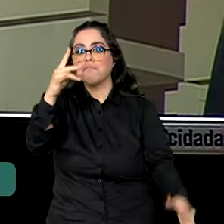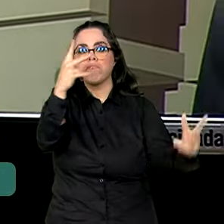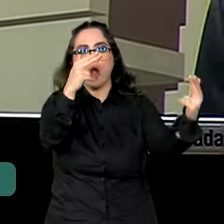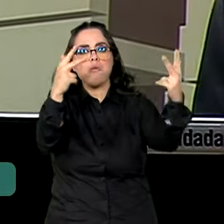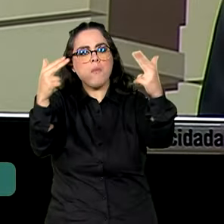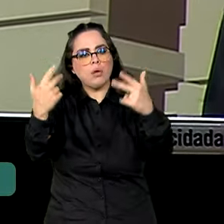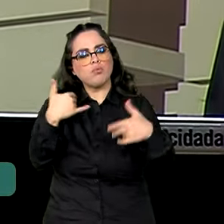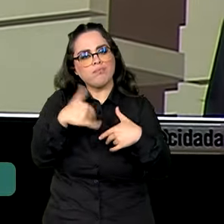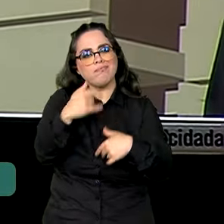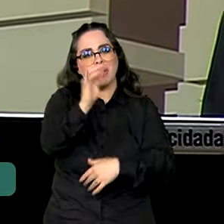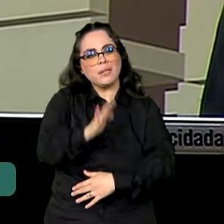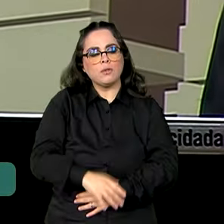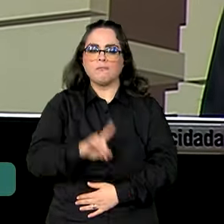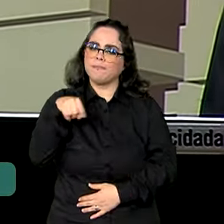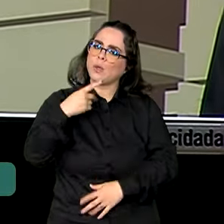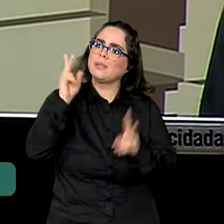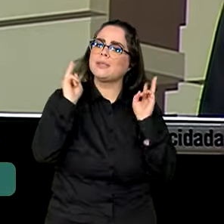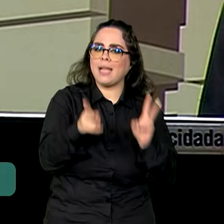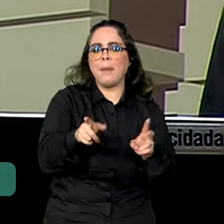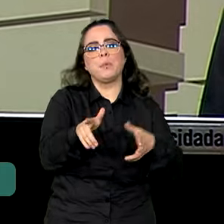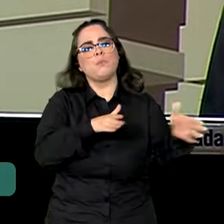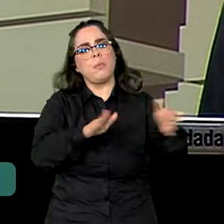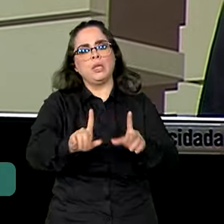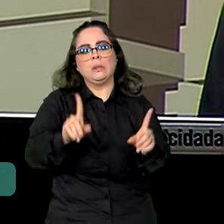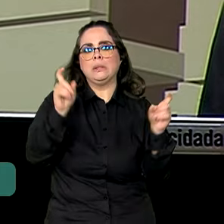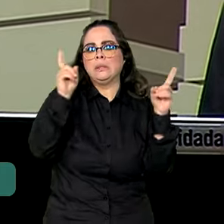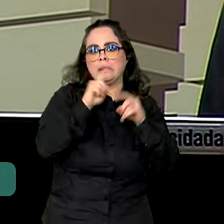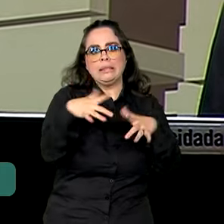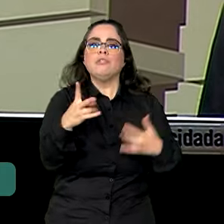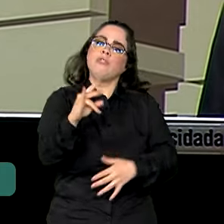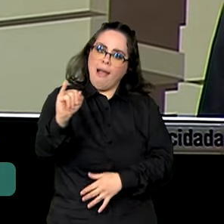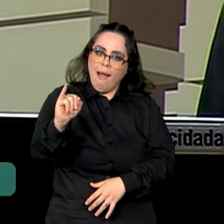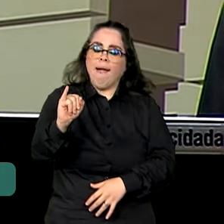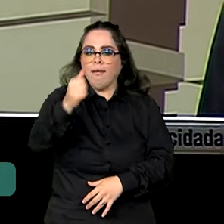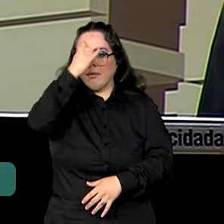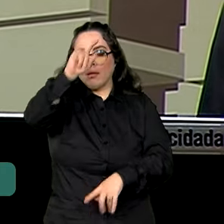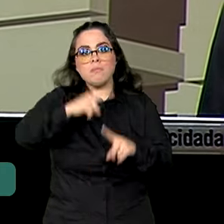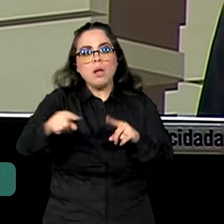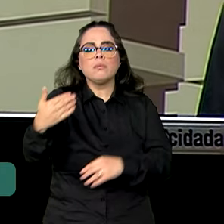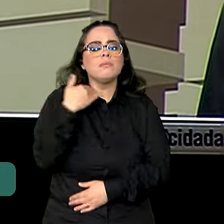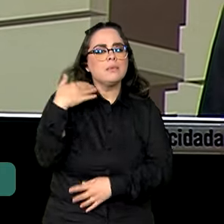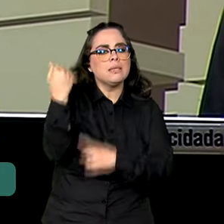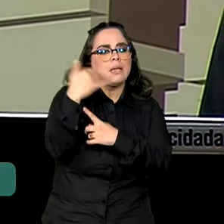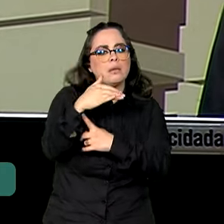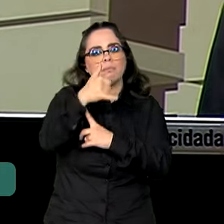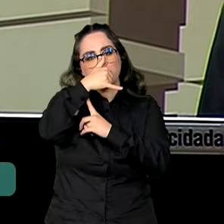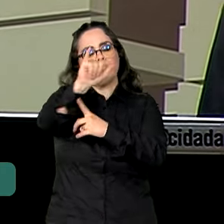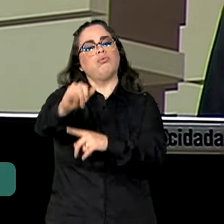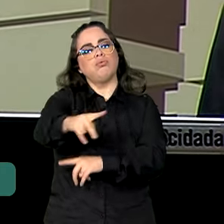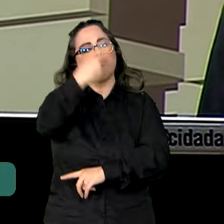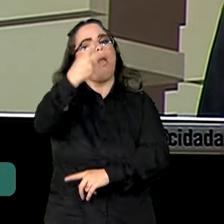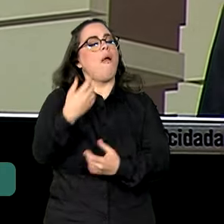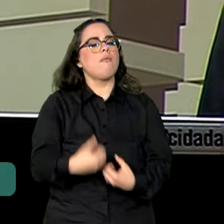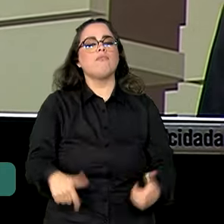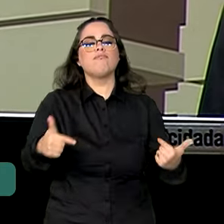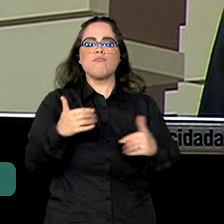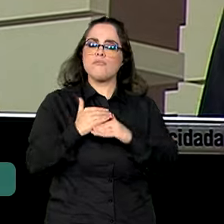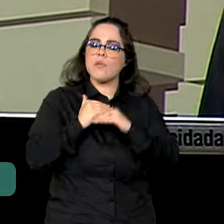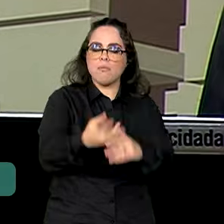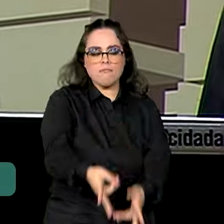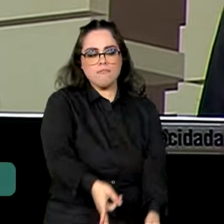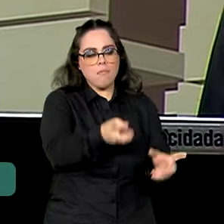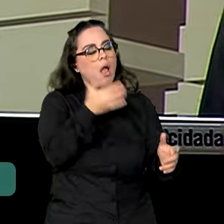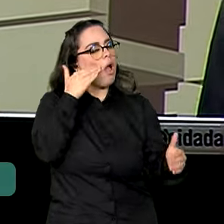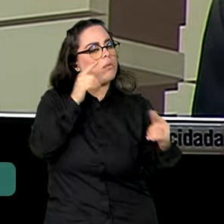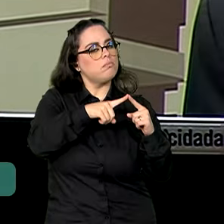Nós vamos estar sempre sujeitos a momentos mais desafiadores, mas a atuação do Banco Central tem sido inequívoca na perseguição da meta de inflação